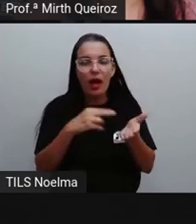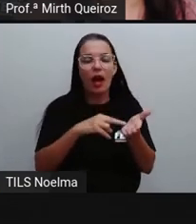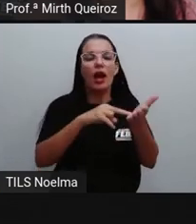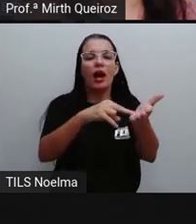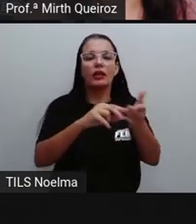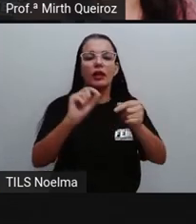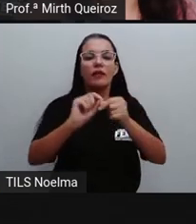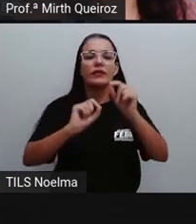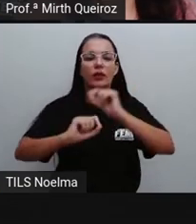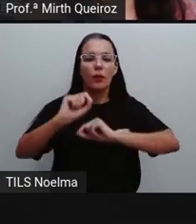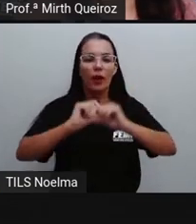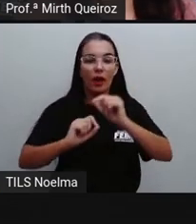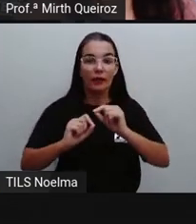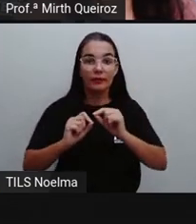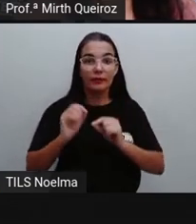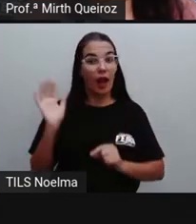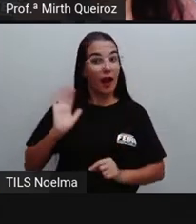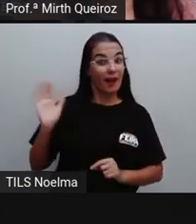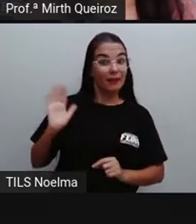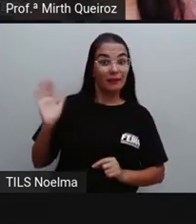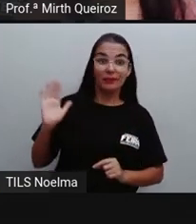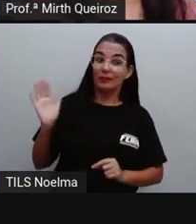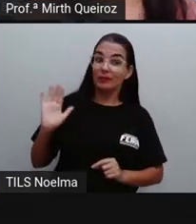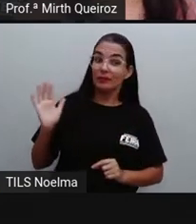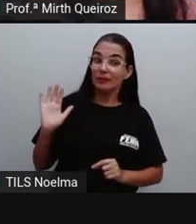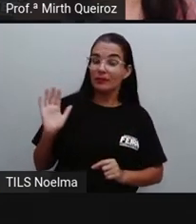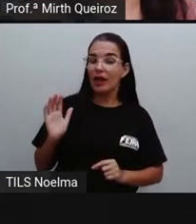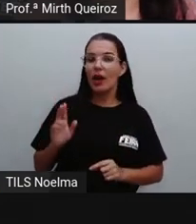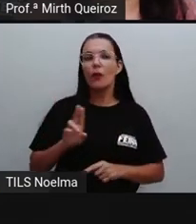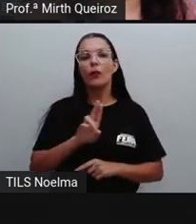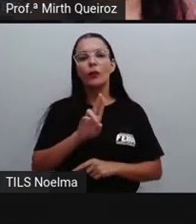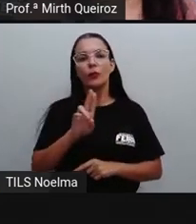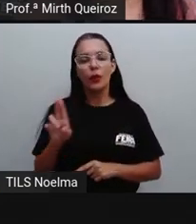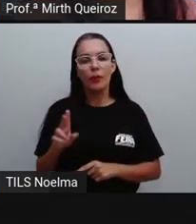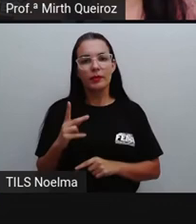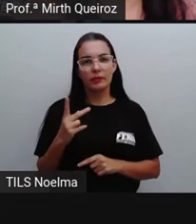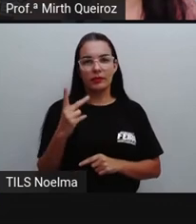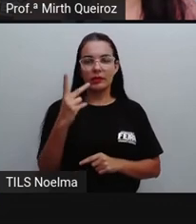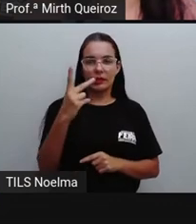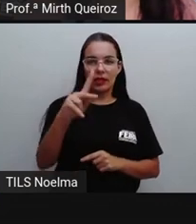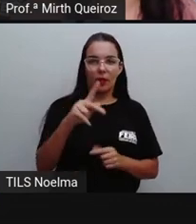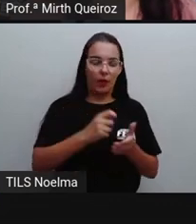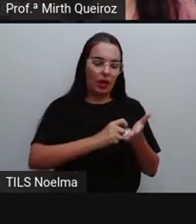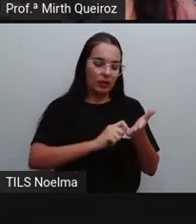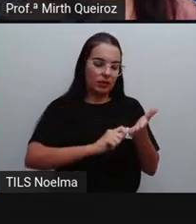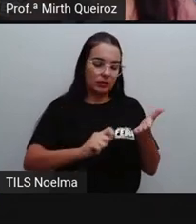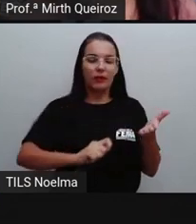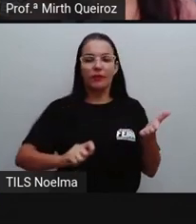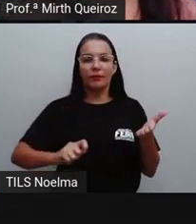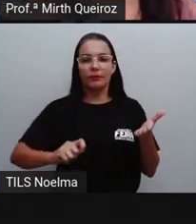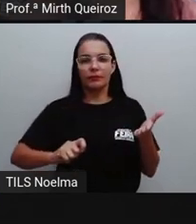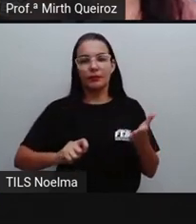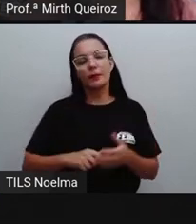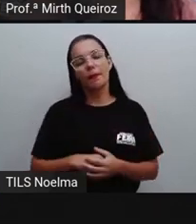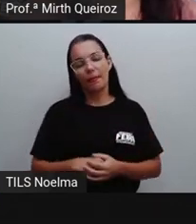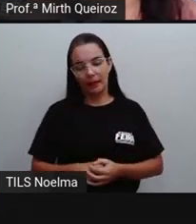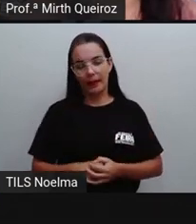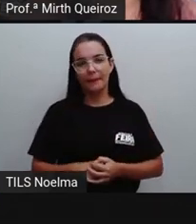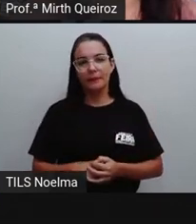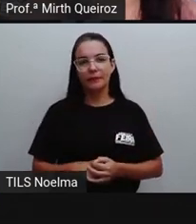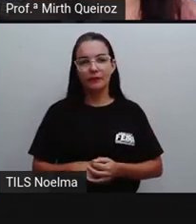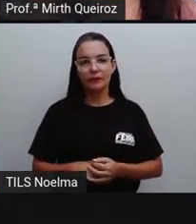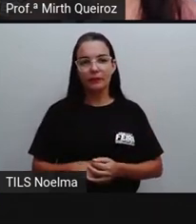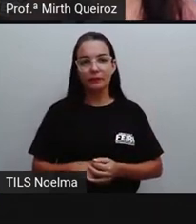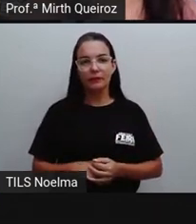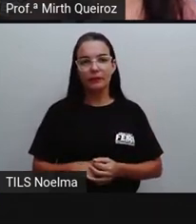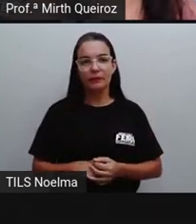colocar a saudação final, a despedida, e, por fim, nós vamos assinar essa carta,